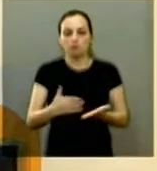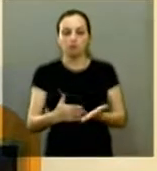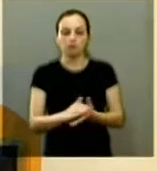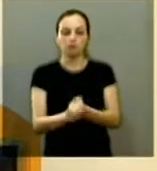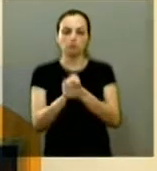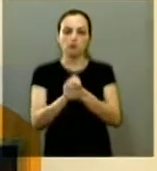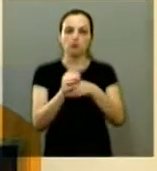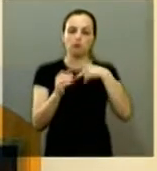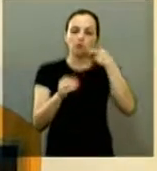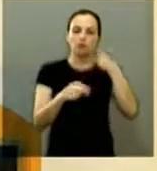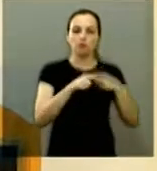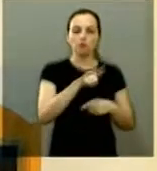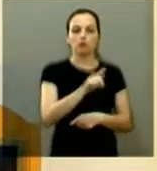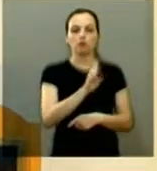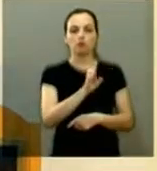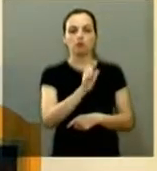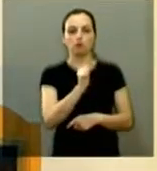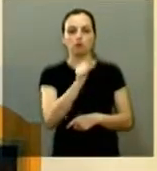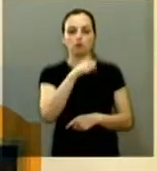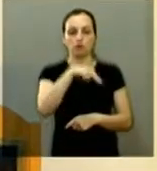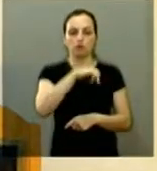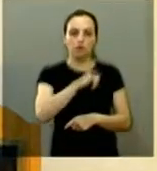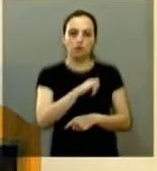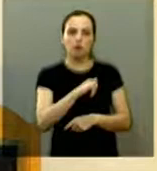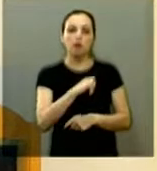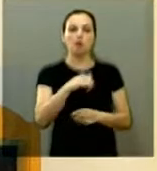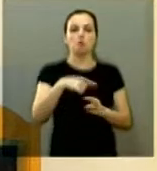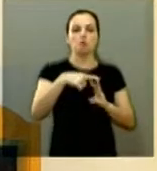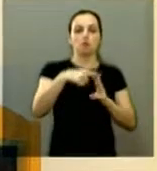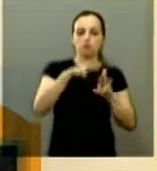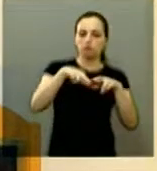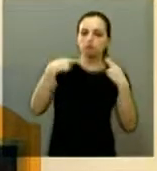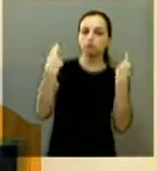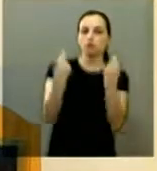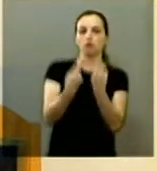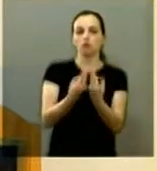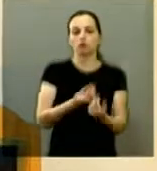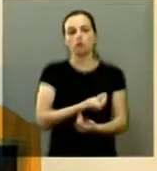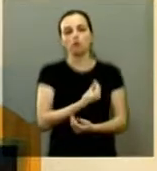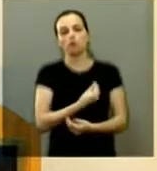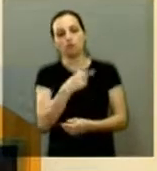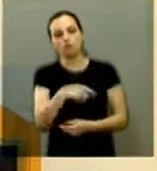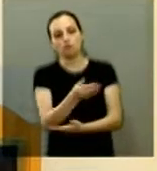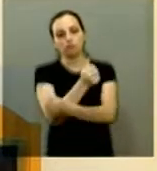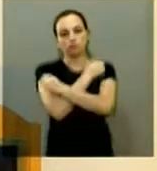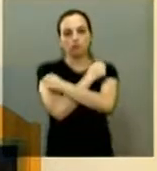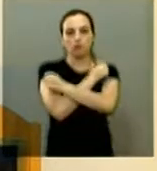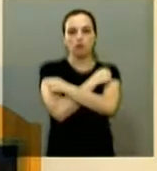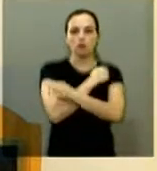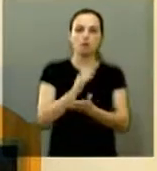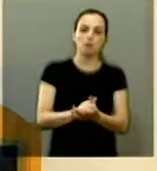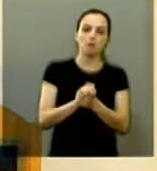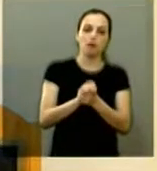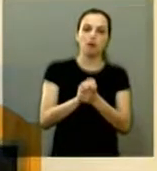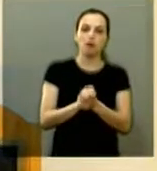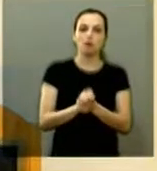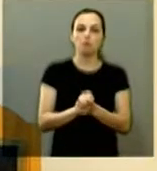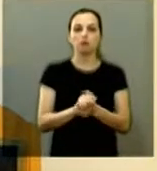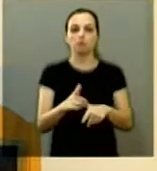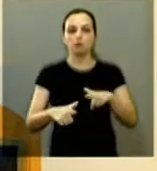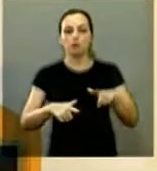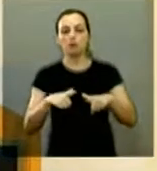vereadora Jean Trevisoli pelas três sessões que esteve conosco um grande abraço a ela parabéns pela atuação